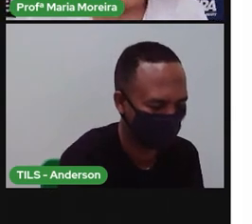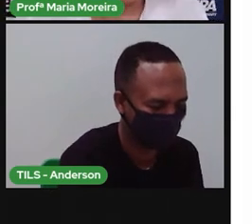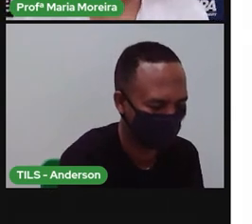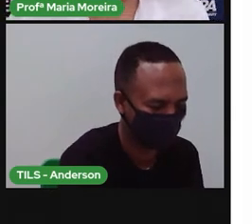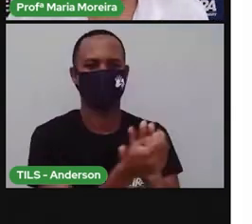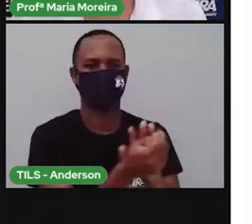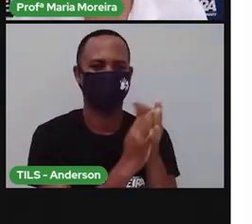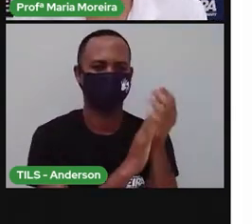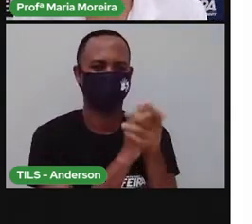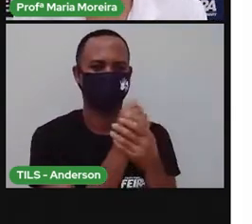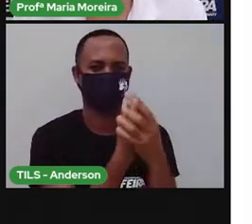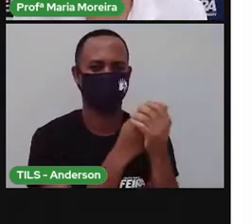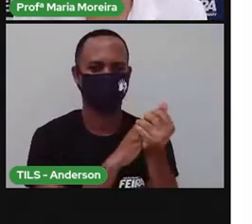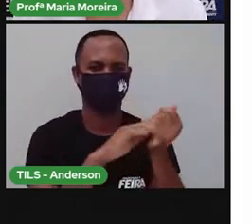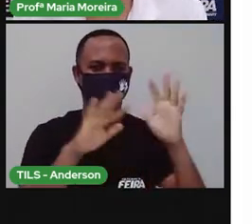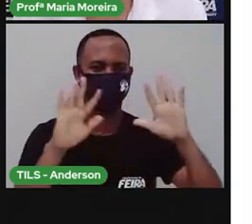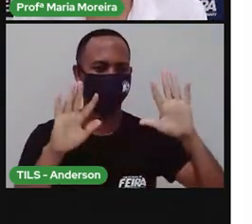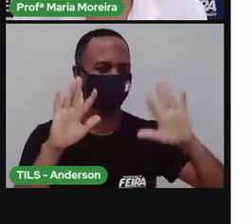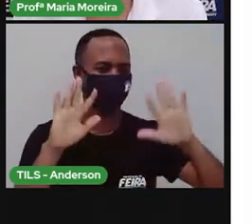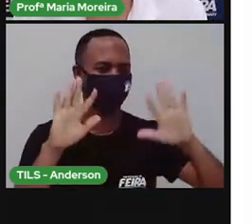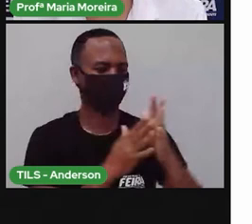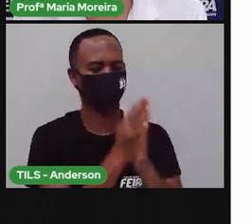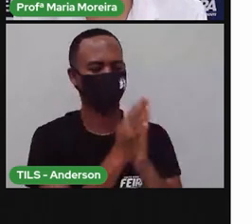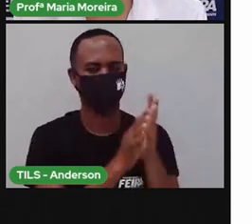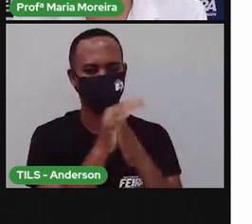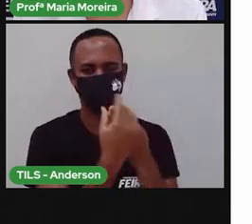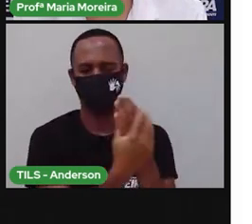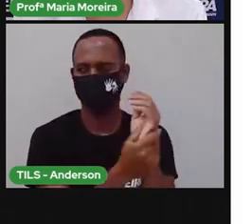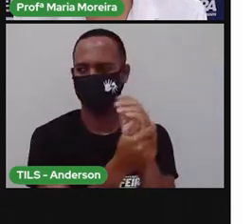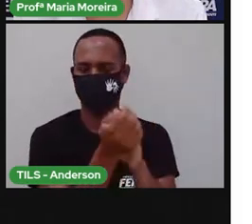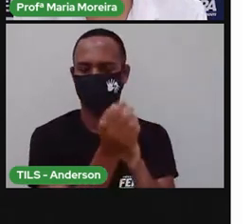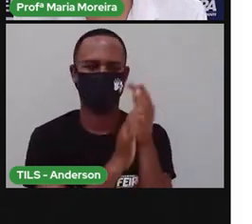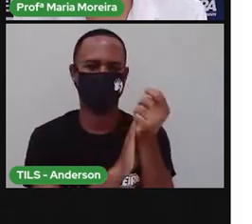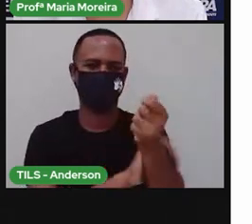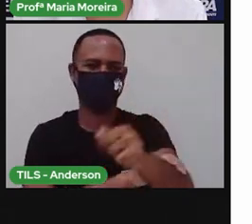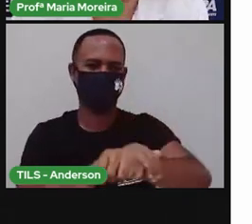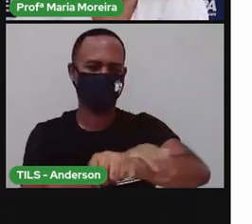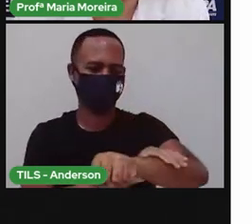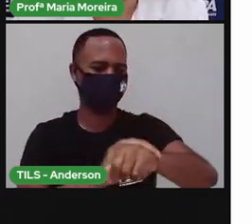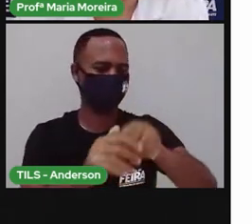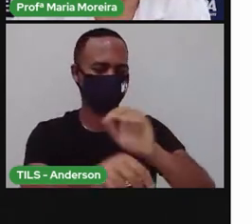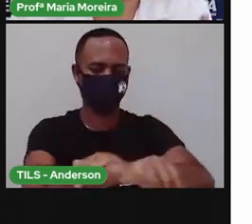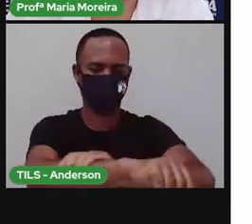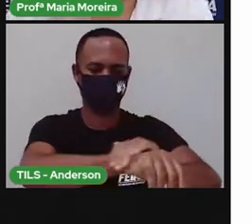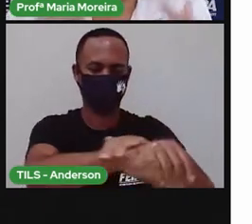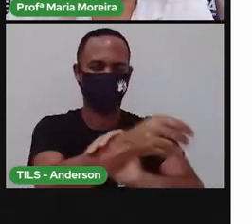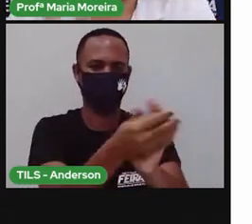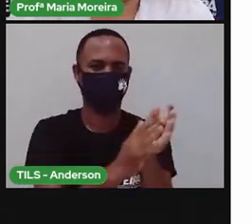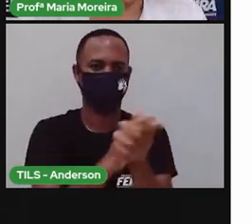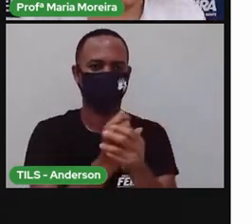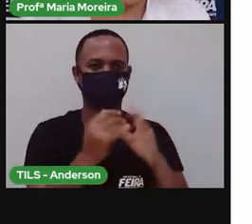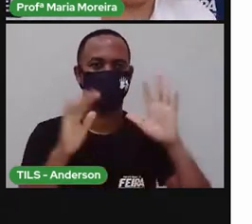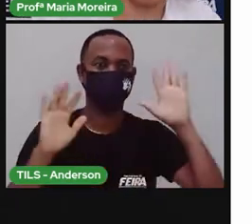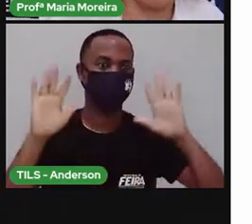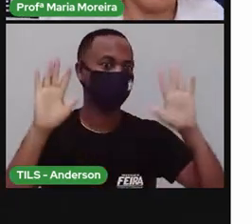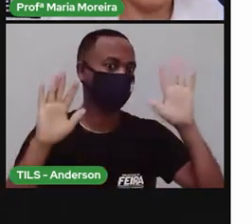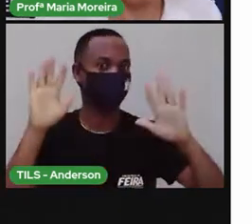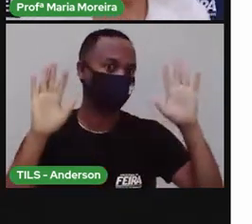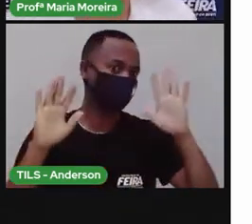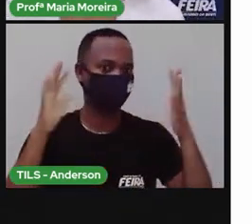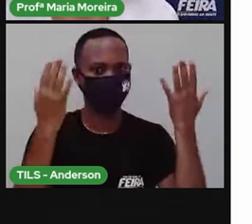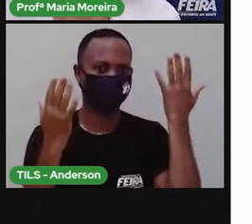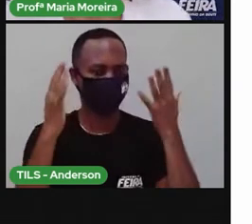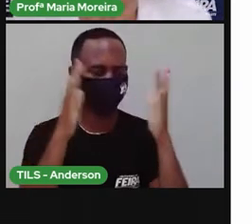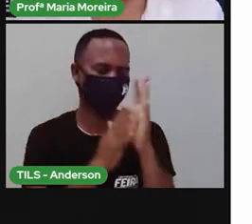ouvir. Né? Então por isso que a gente não usa máscara. Mas fiquem tranquilos que a gente está aqui isolados. Eu e Anderson, a gente conversa, mas a gente não